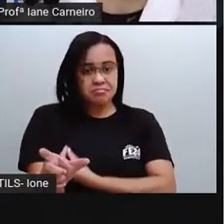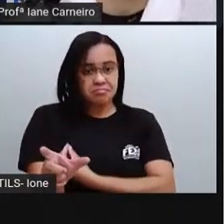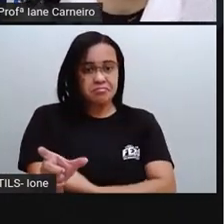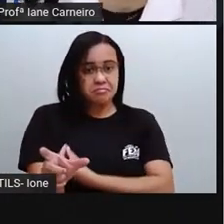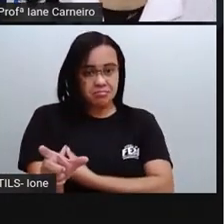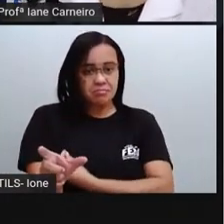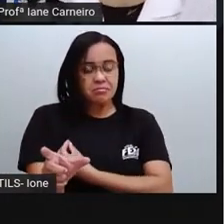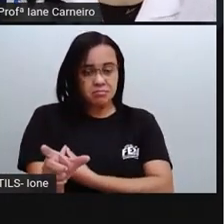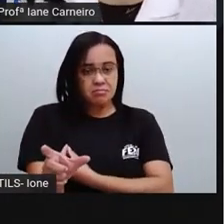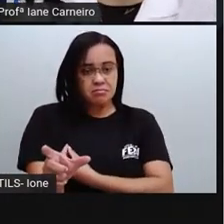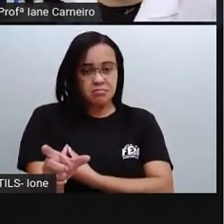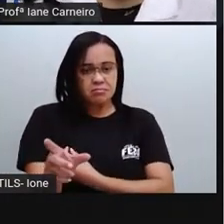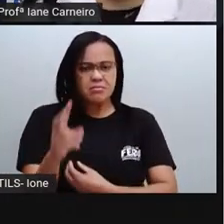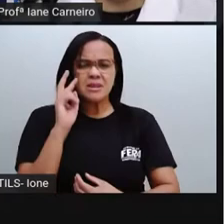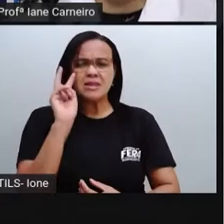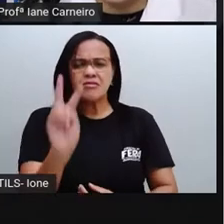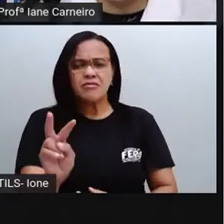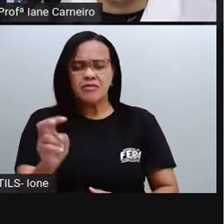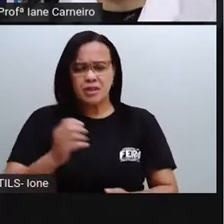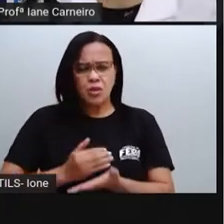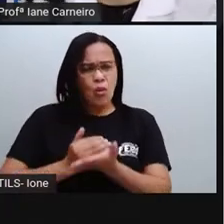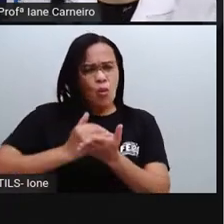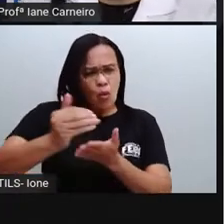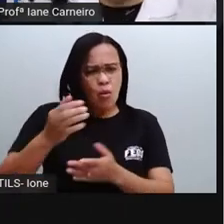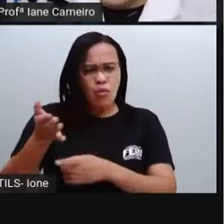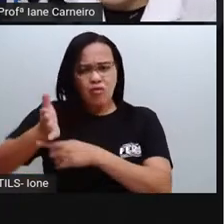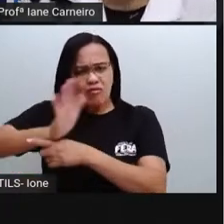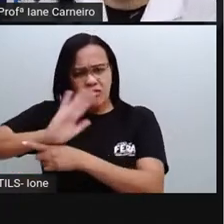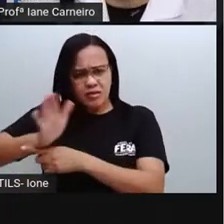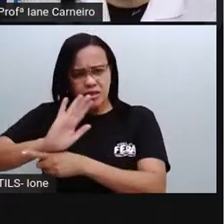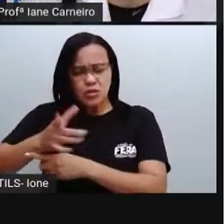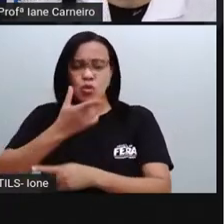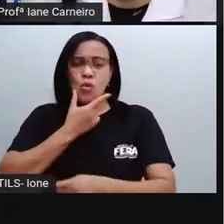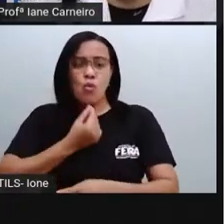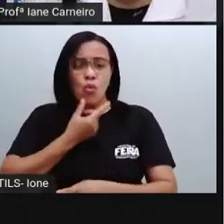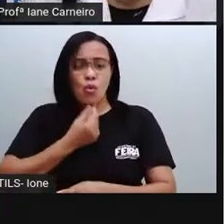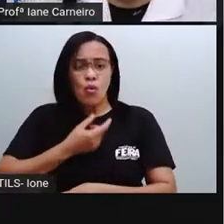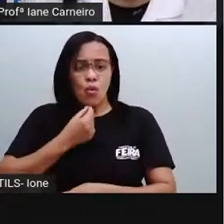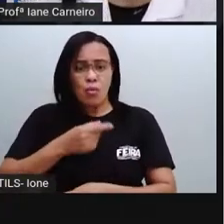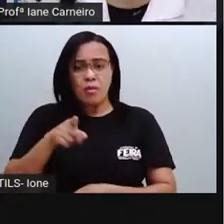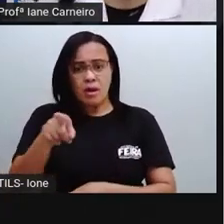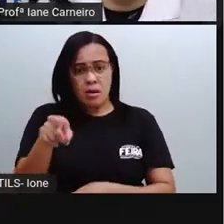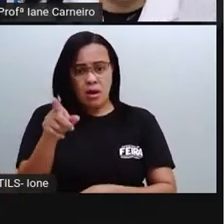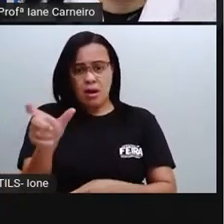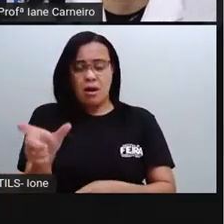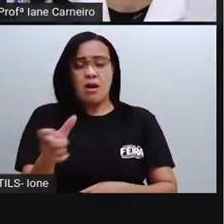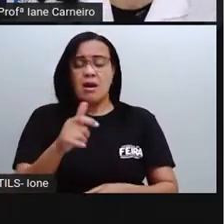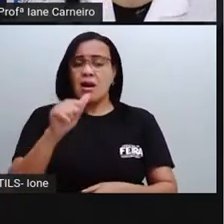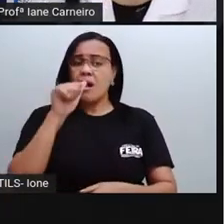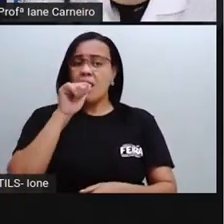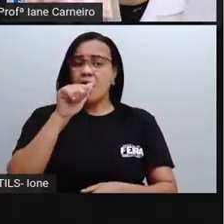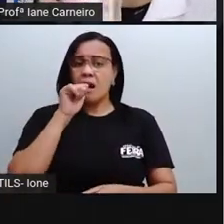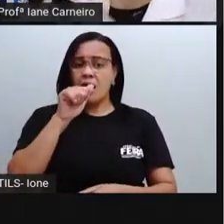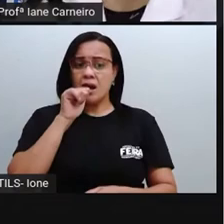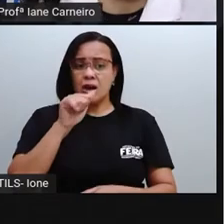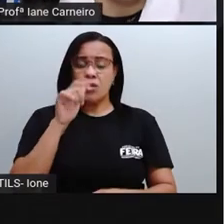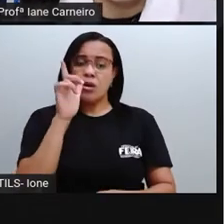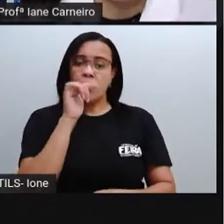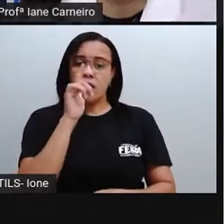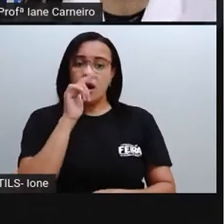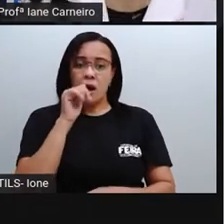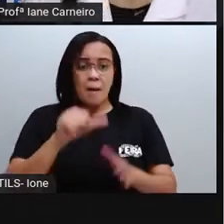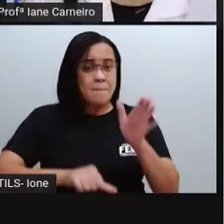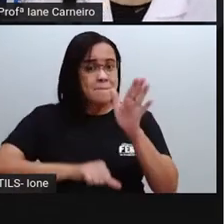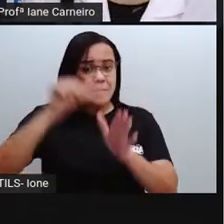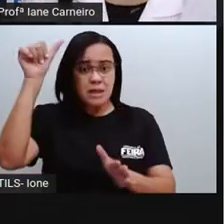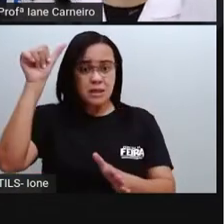você. Então a gente viu lá no início do vídeo, aquele mesmo rapaz que termina comendo o peixinho, foi ele que iniciou a história